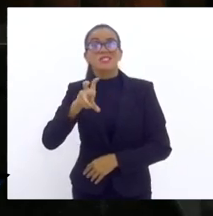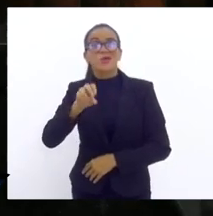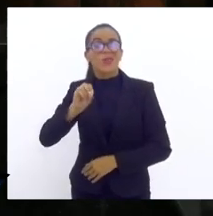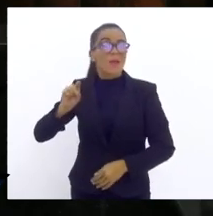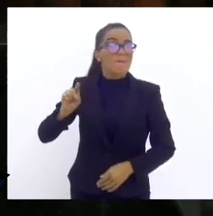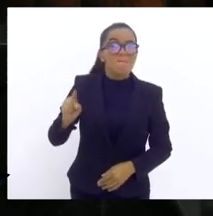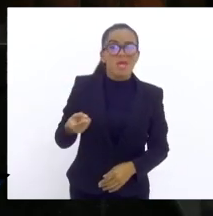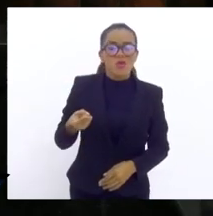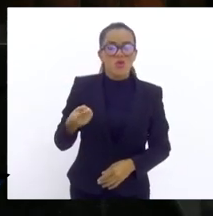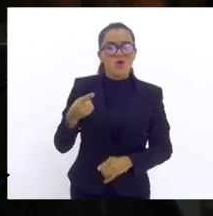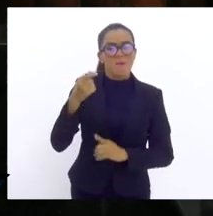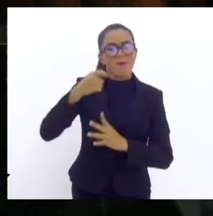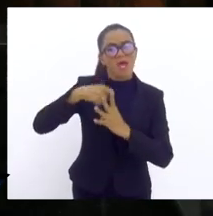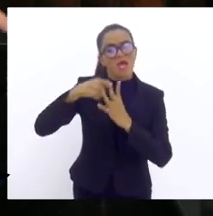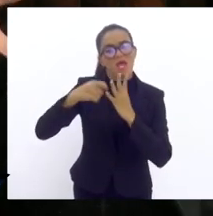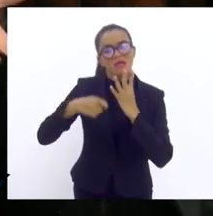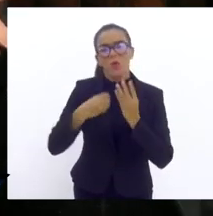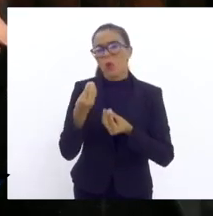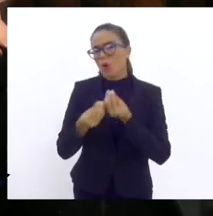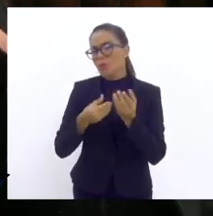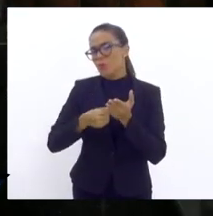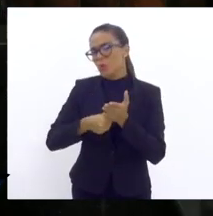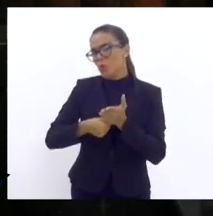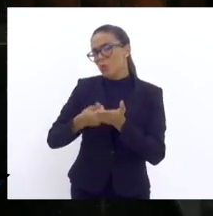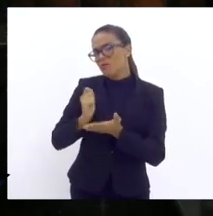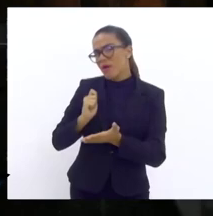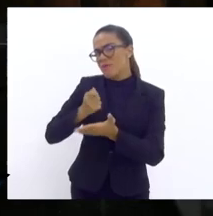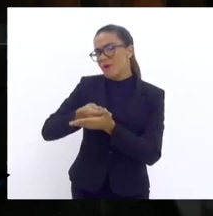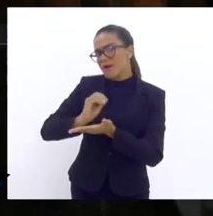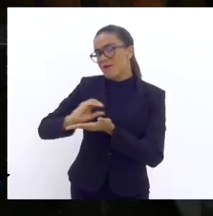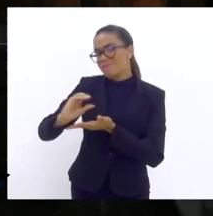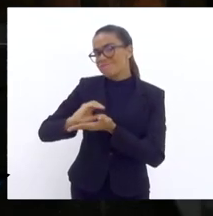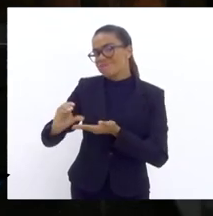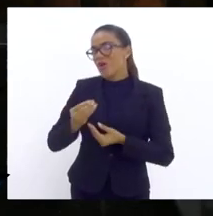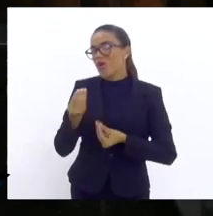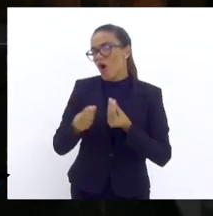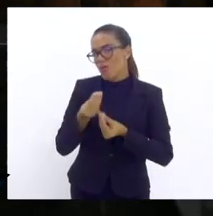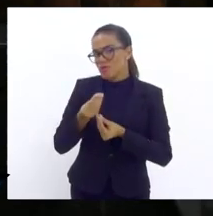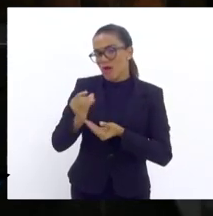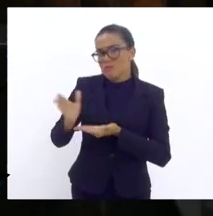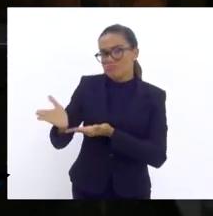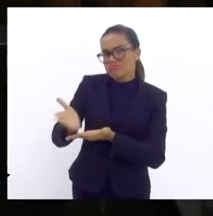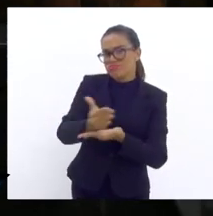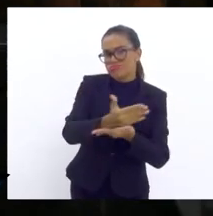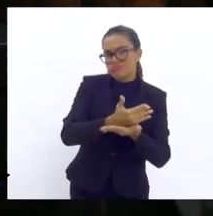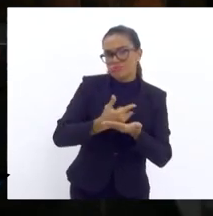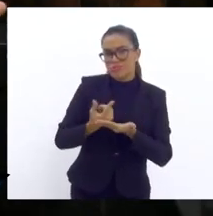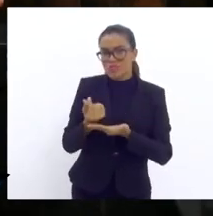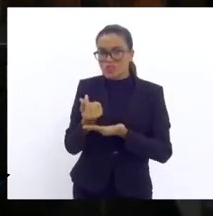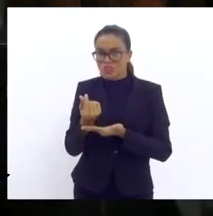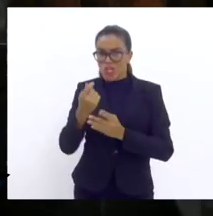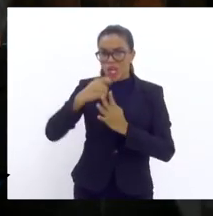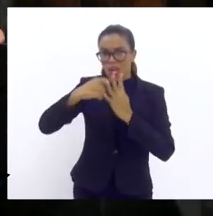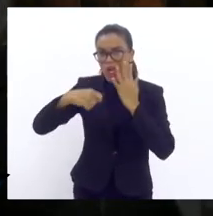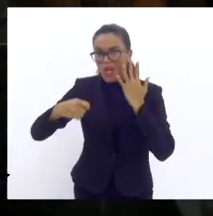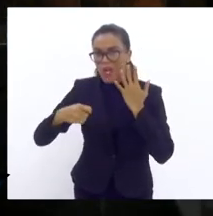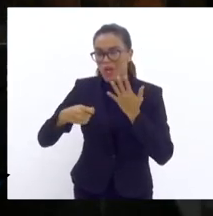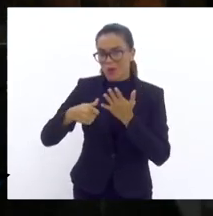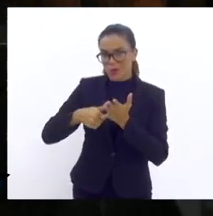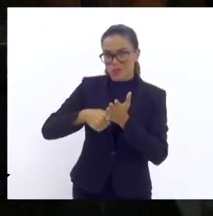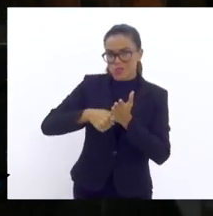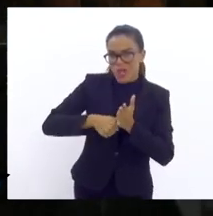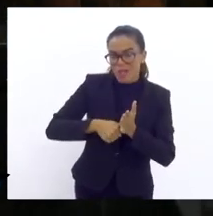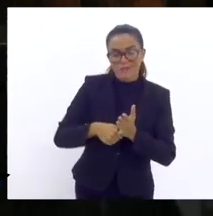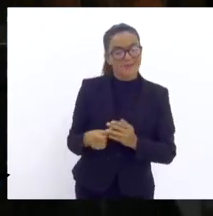E como é que os clubes vão pagar? Não é só dos sócios. São das rendas extraordinárias.